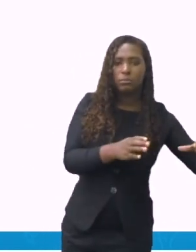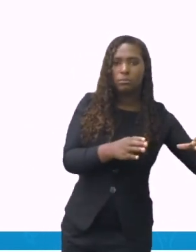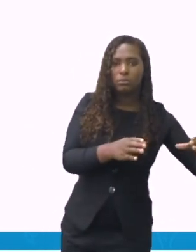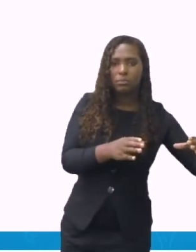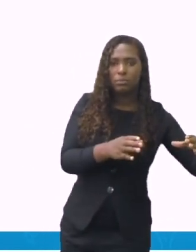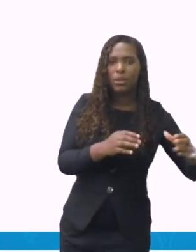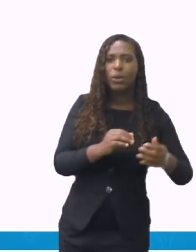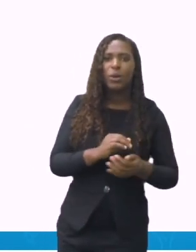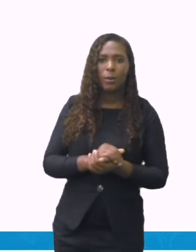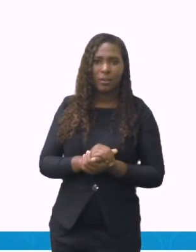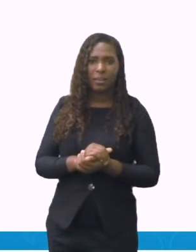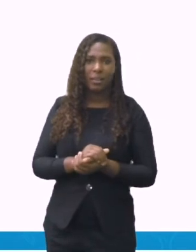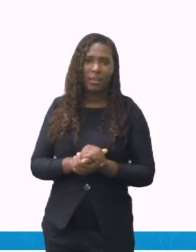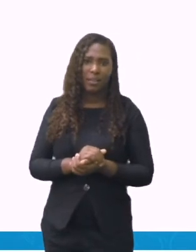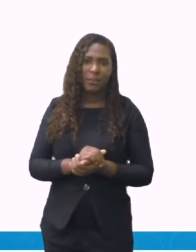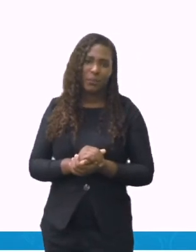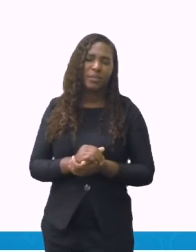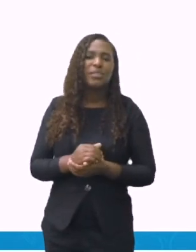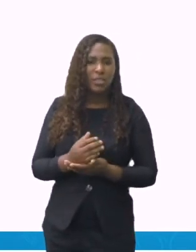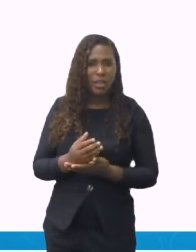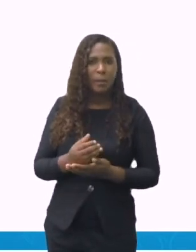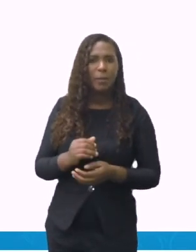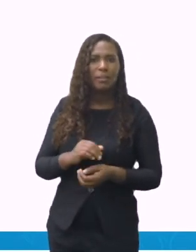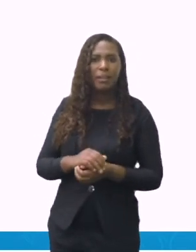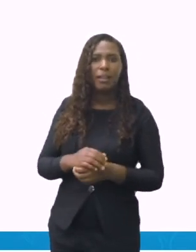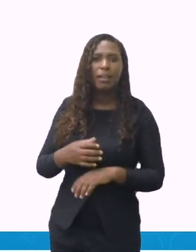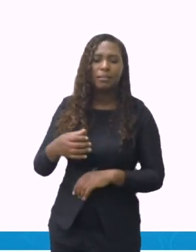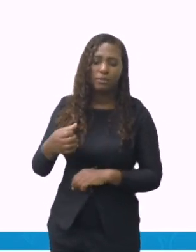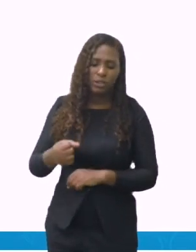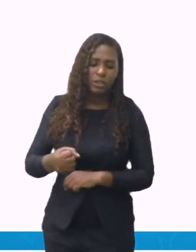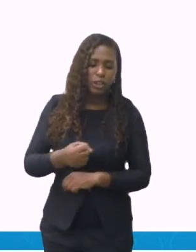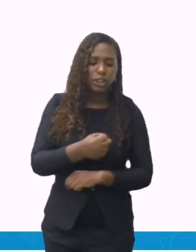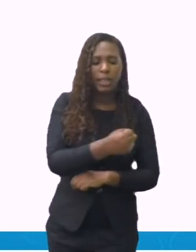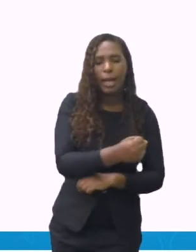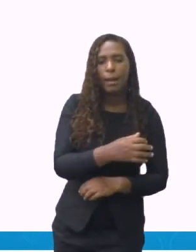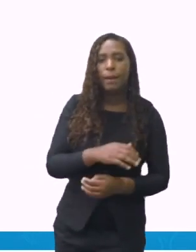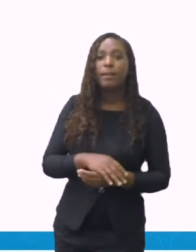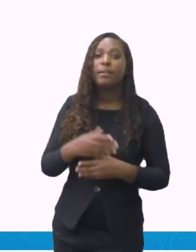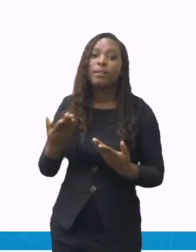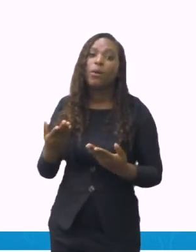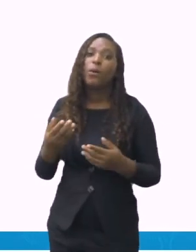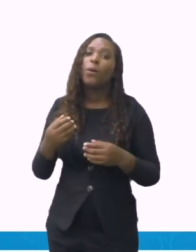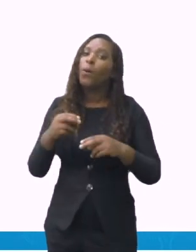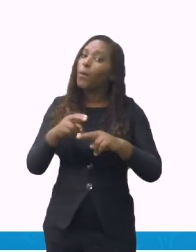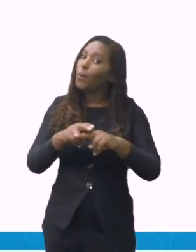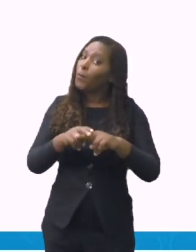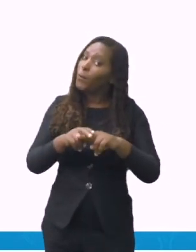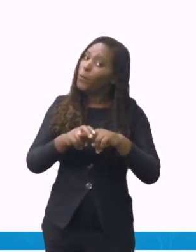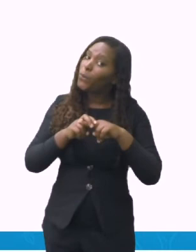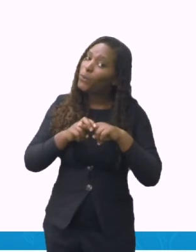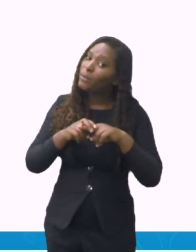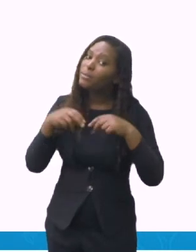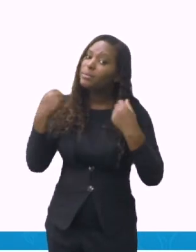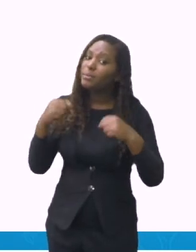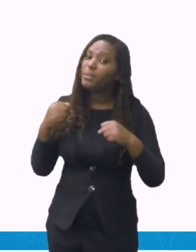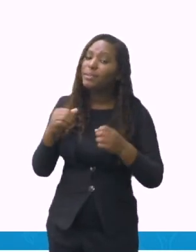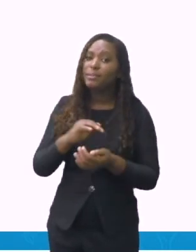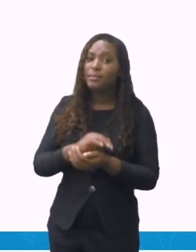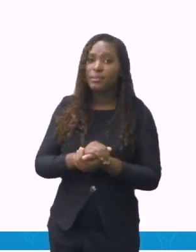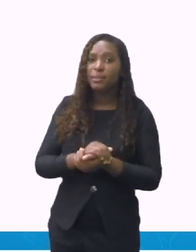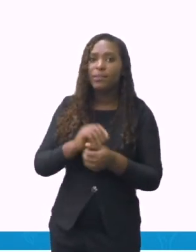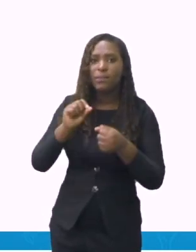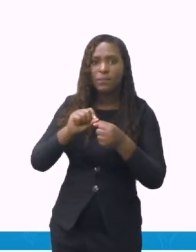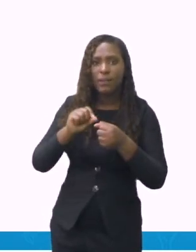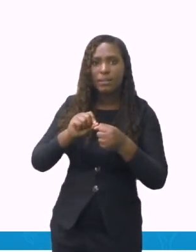porque vão ficar algumas partes mais grossas. Então, eu vou untar o recipiente, que está me pedindo aqui, e virar esse